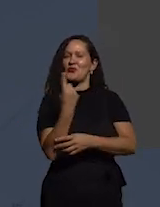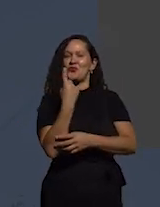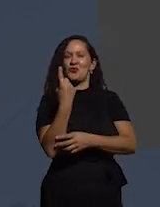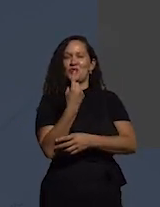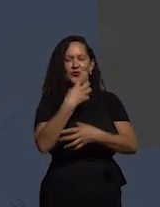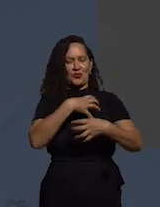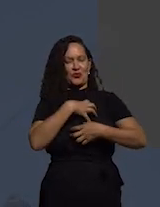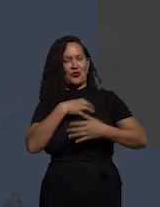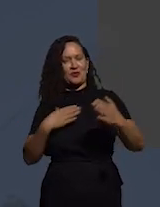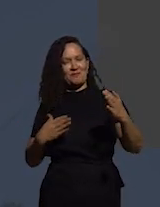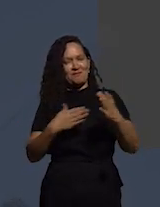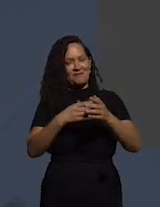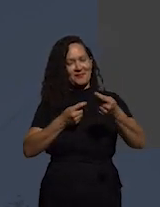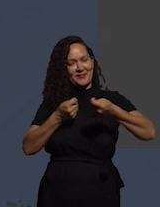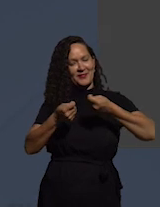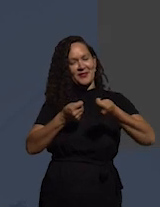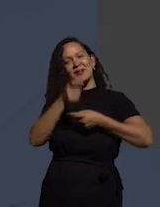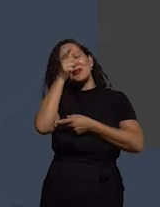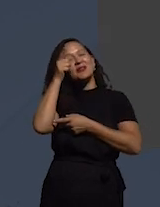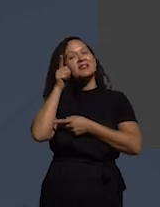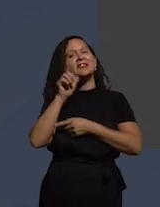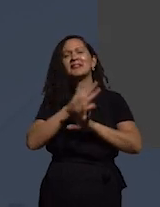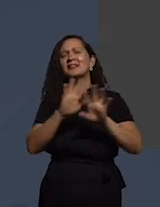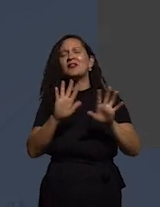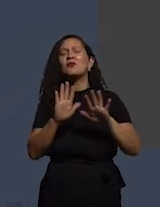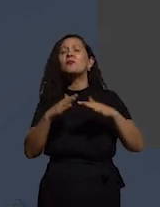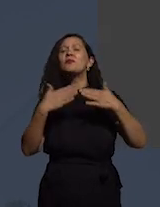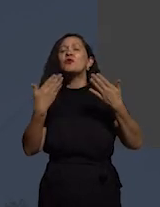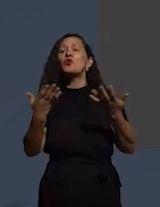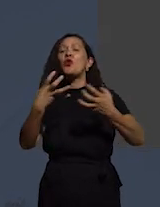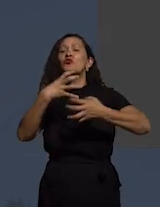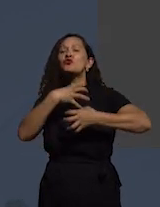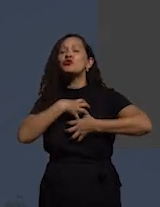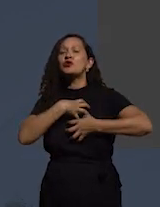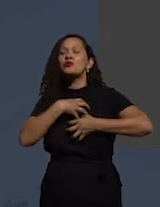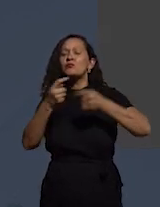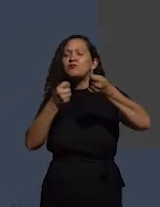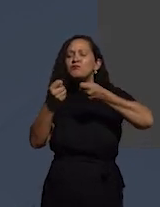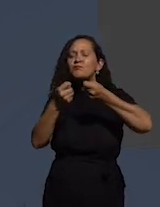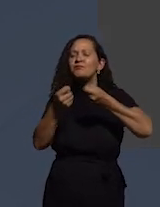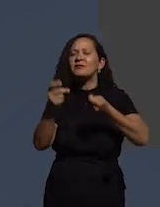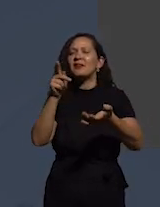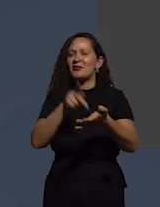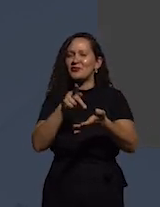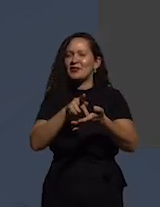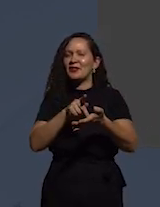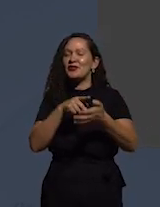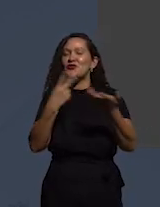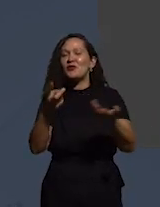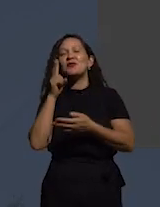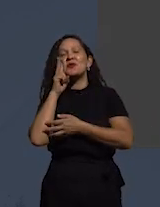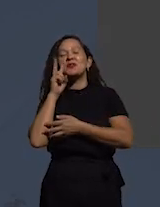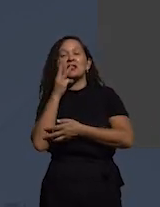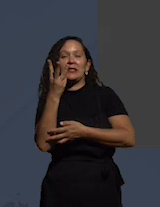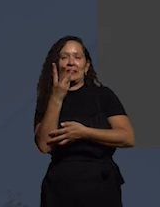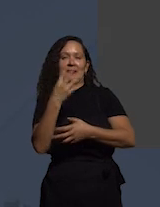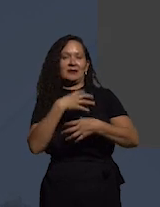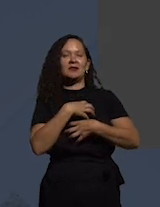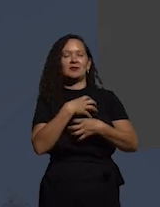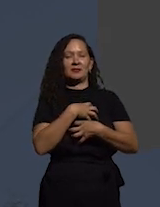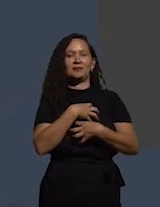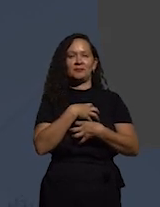de atingir um controle mas quais são as formas de atingir o controle historicamente nós temos três formas